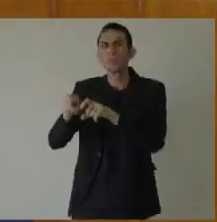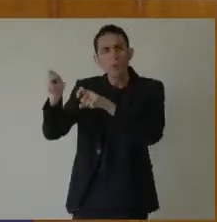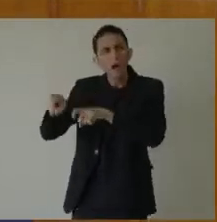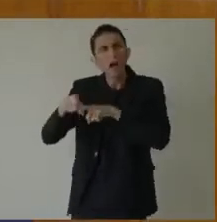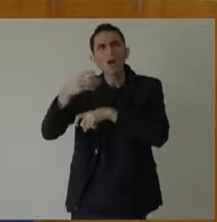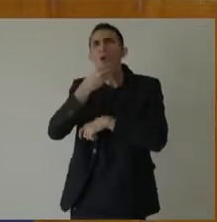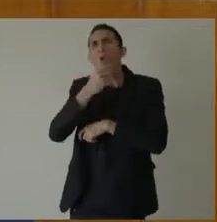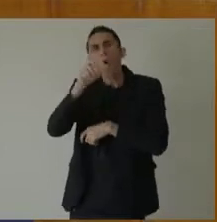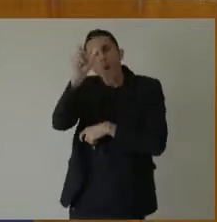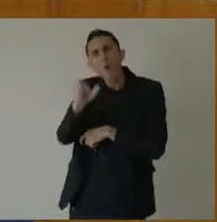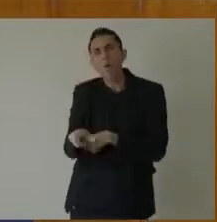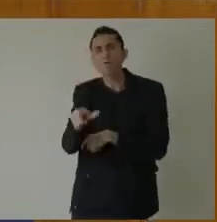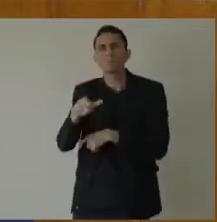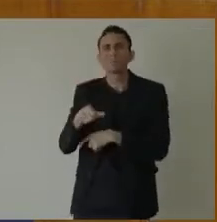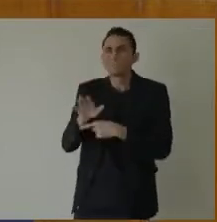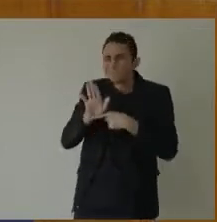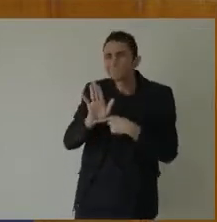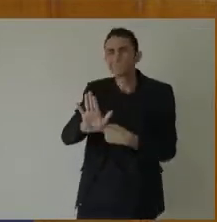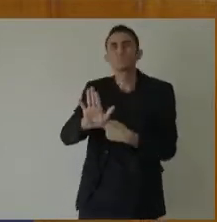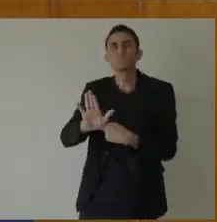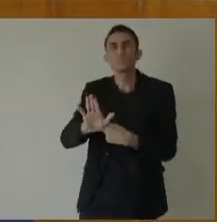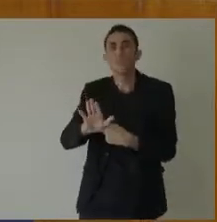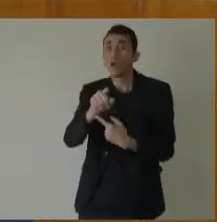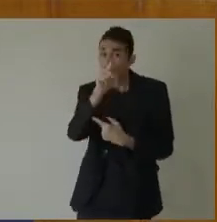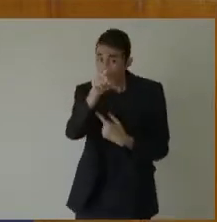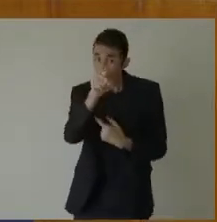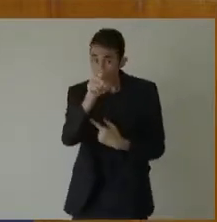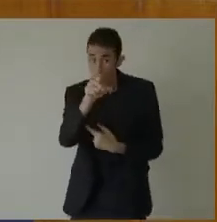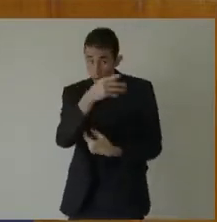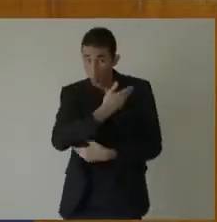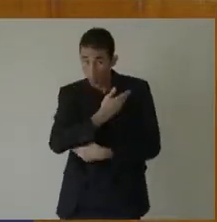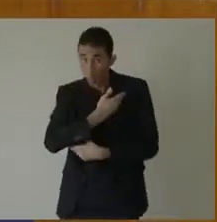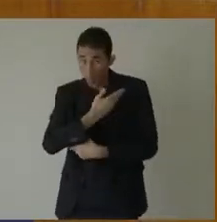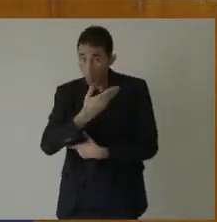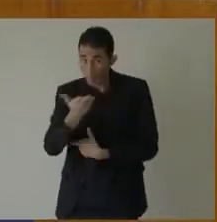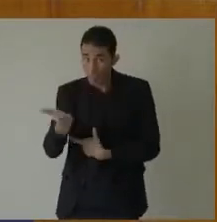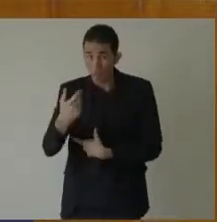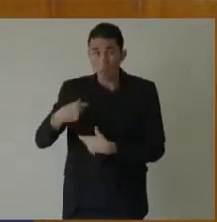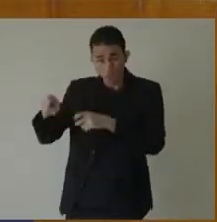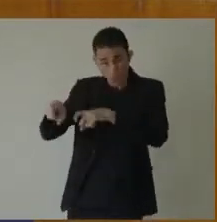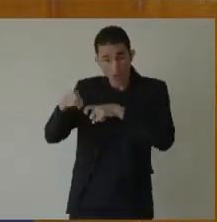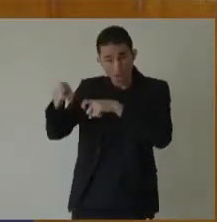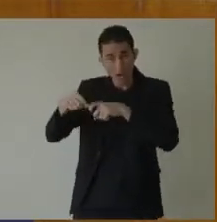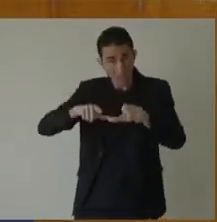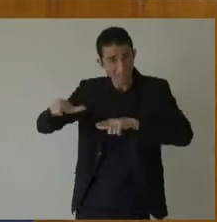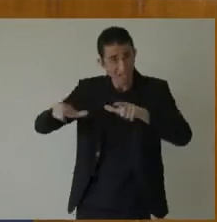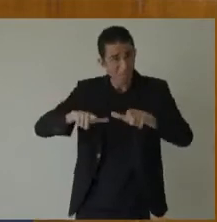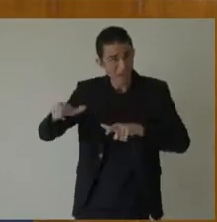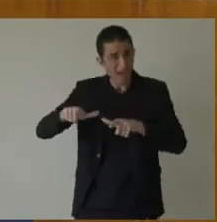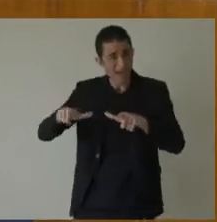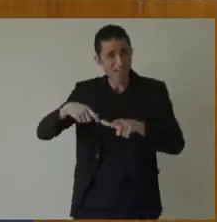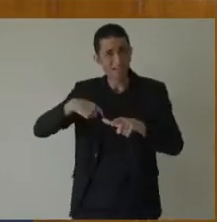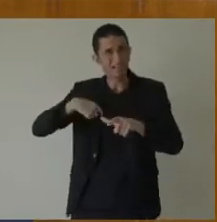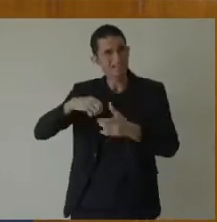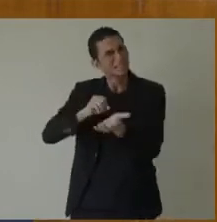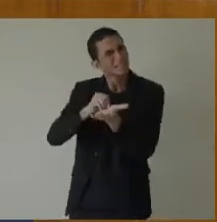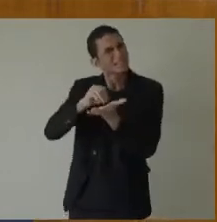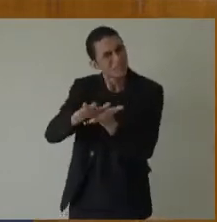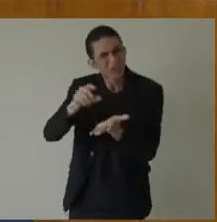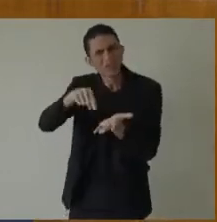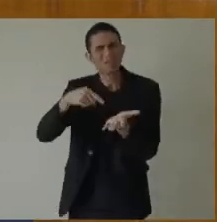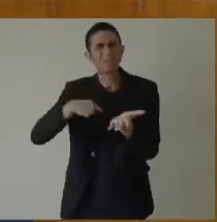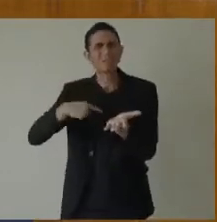você dos interiores, você da cidade, chega de ser enganado por esse governo corrupto, que só desviou e roubou o dinheiro do povo.